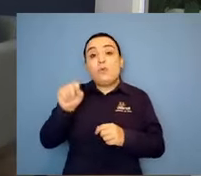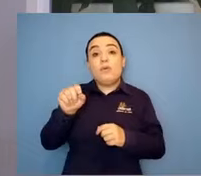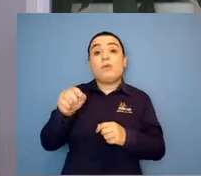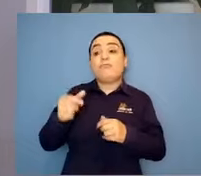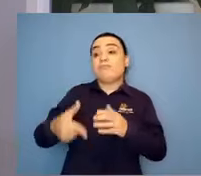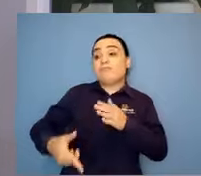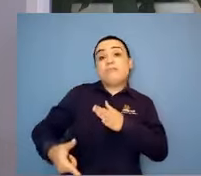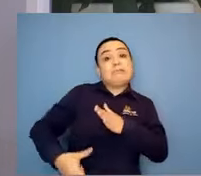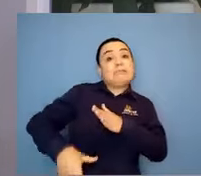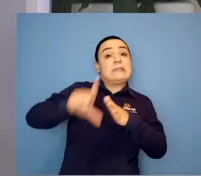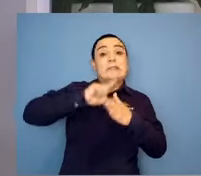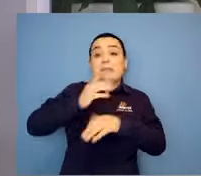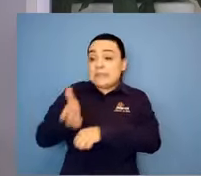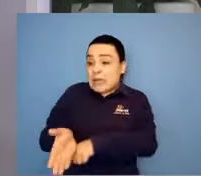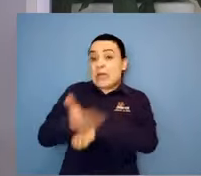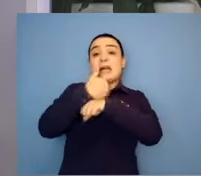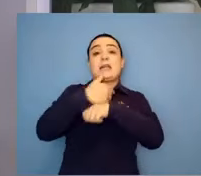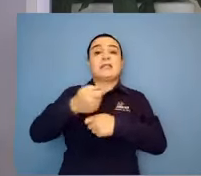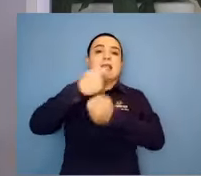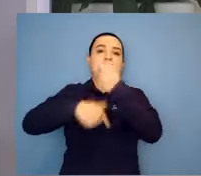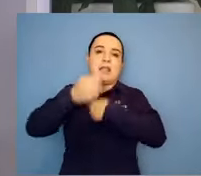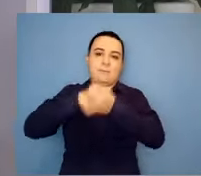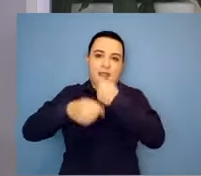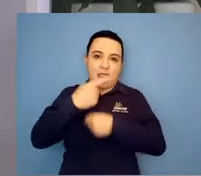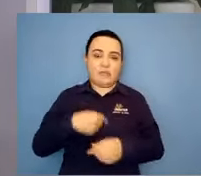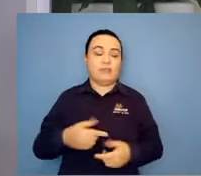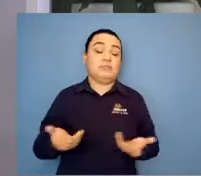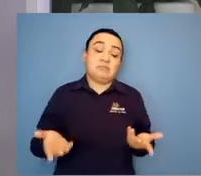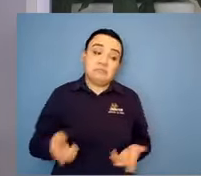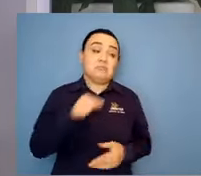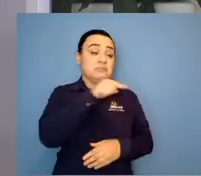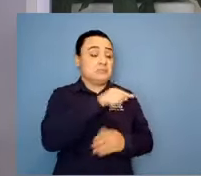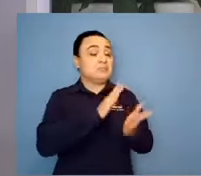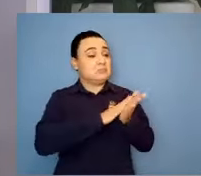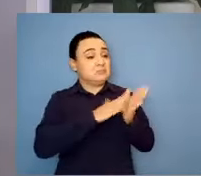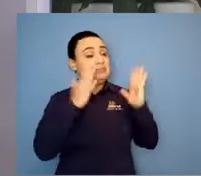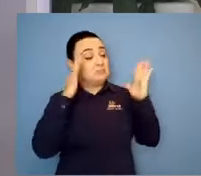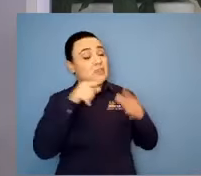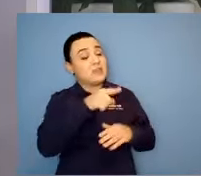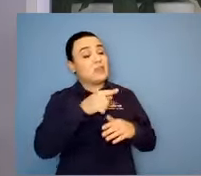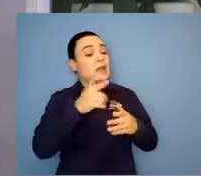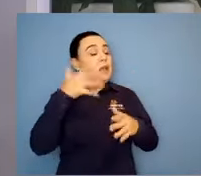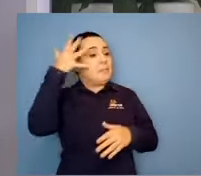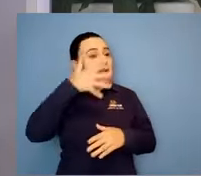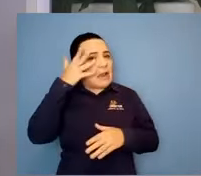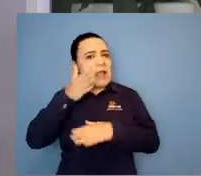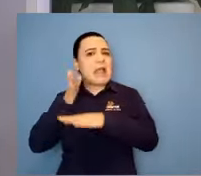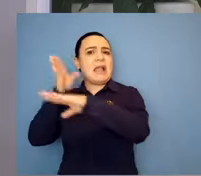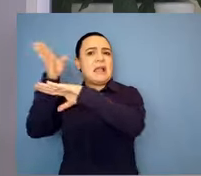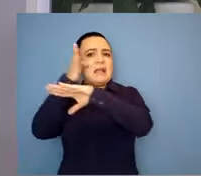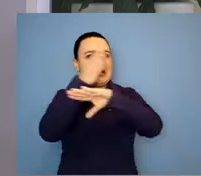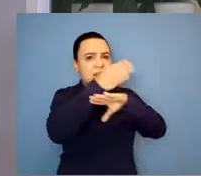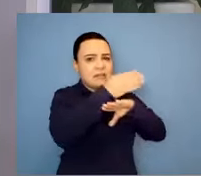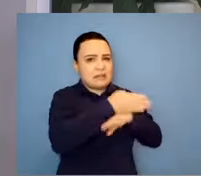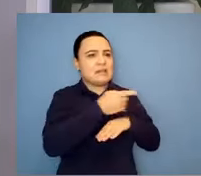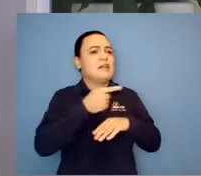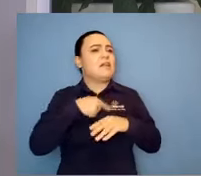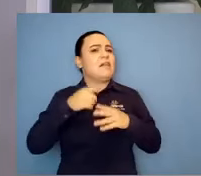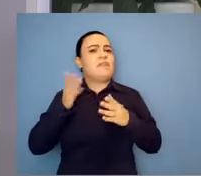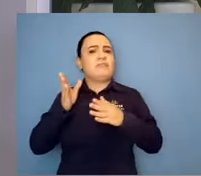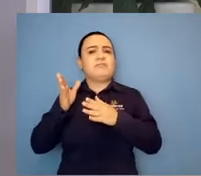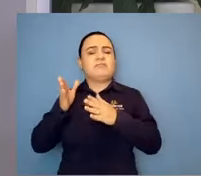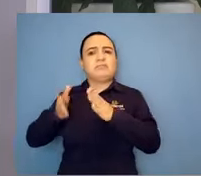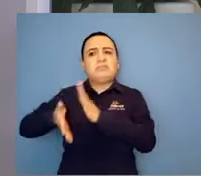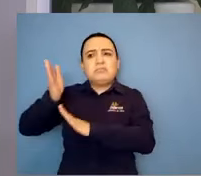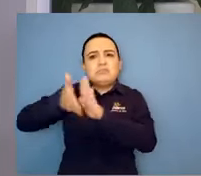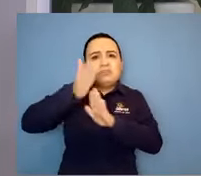conscientizar, esclarecer. Você faz muitas palestras, participa de muitos eventos, que eu sei. Eu